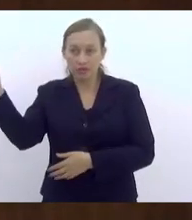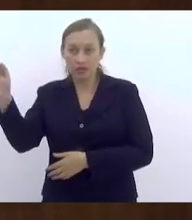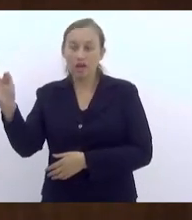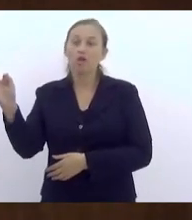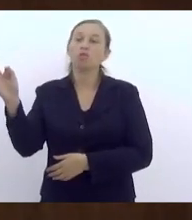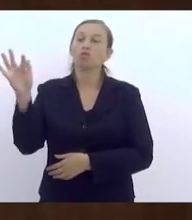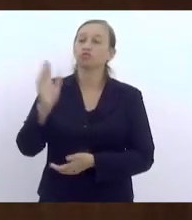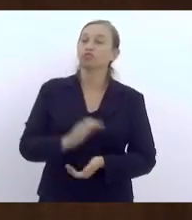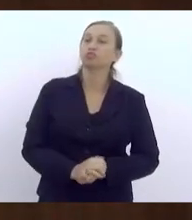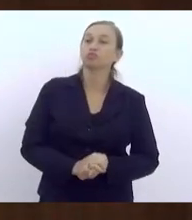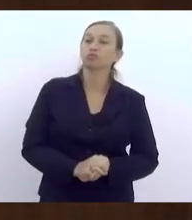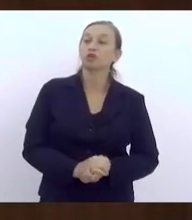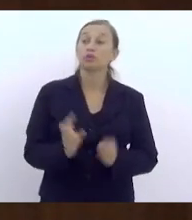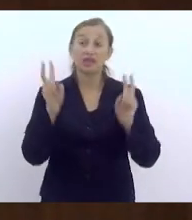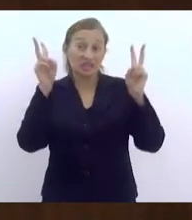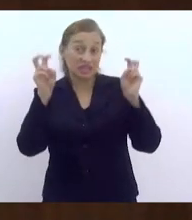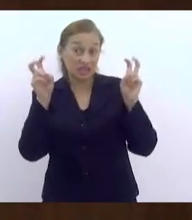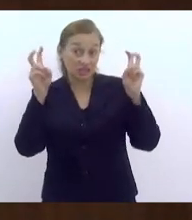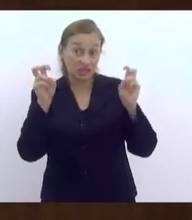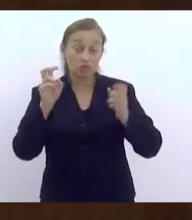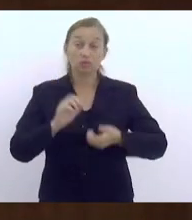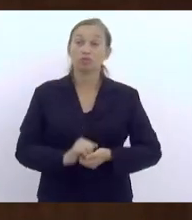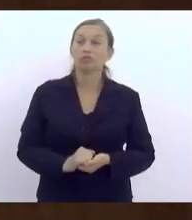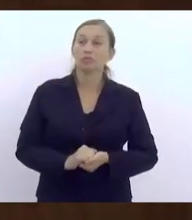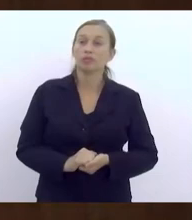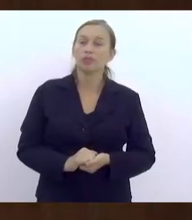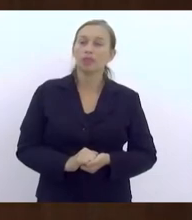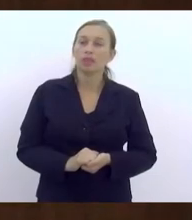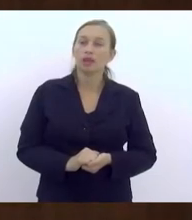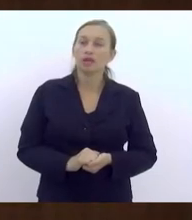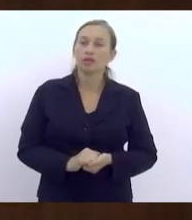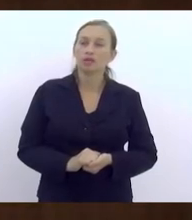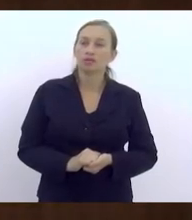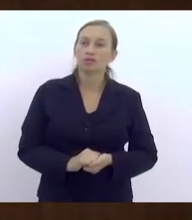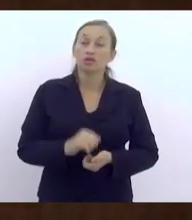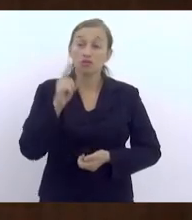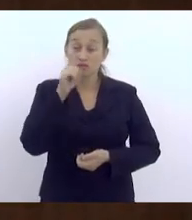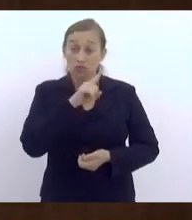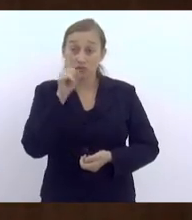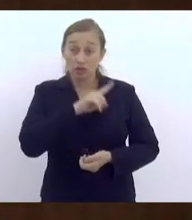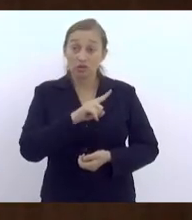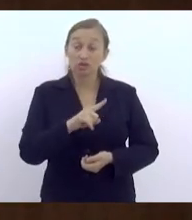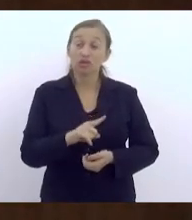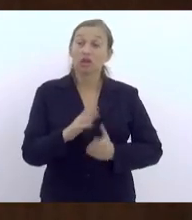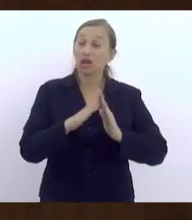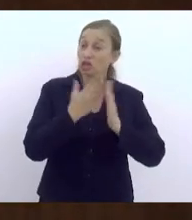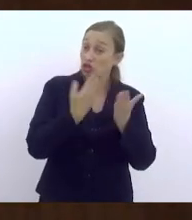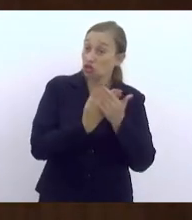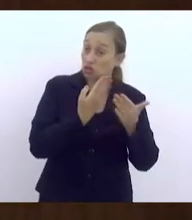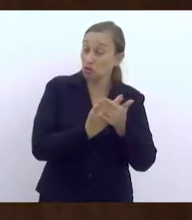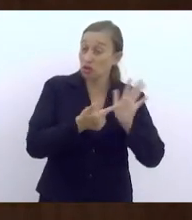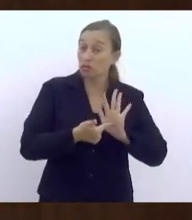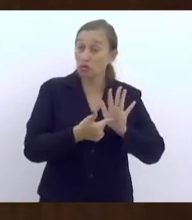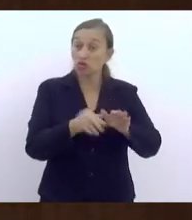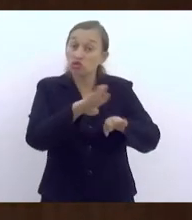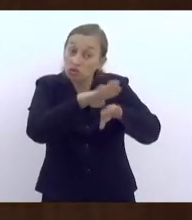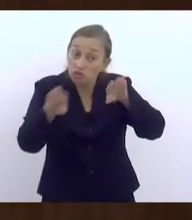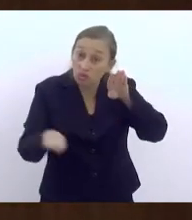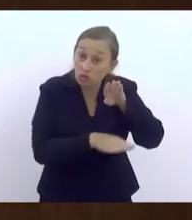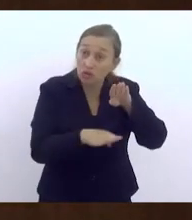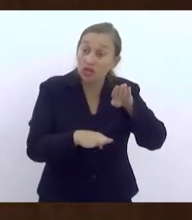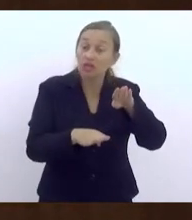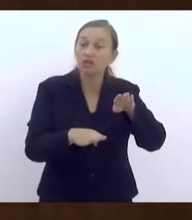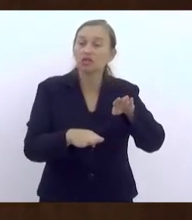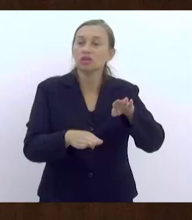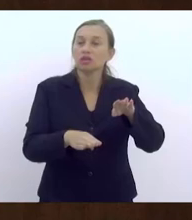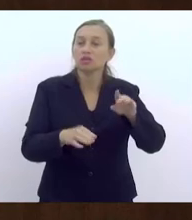questão do fracasso escolar como o fracasso da escola, e apontando a desigualdade social como aquilo que